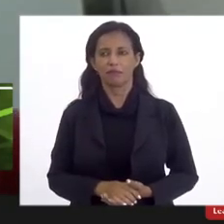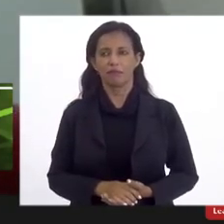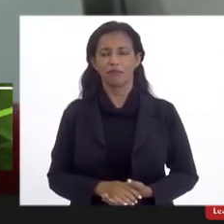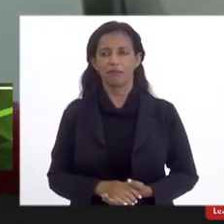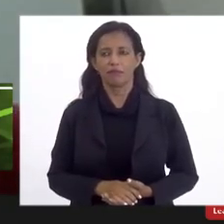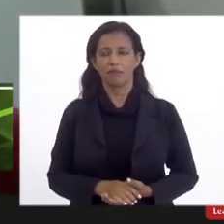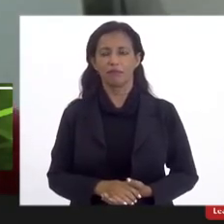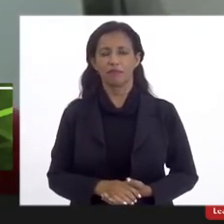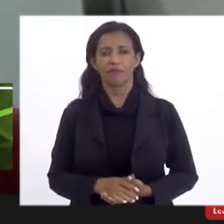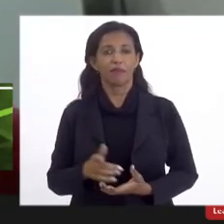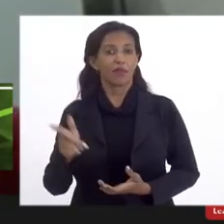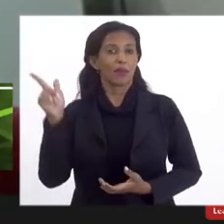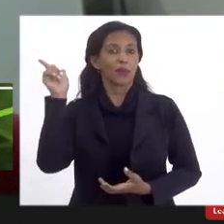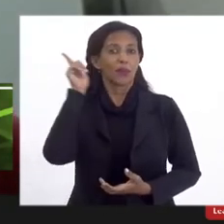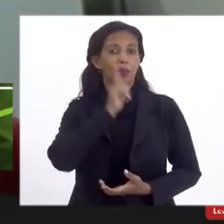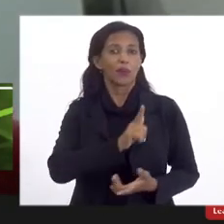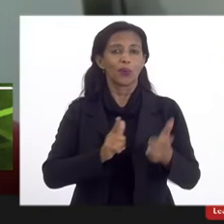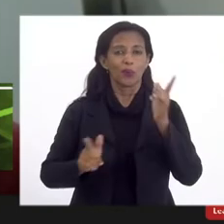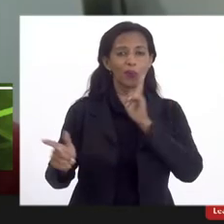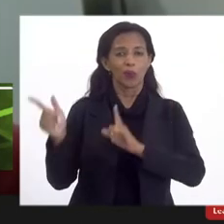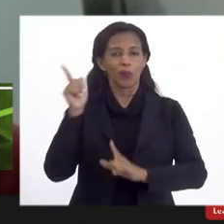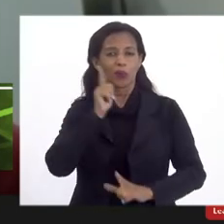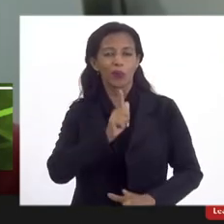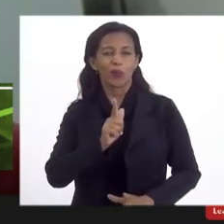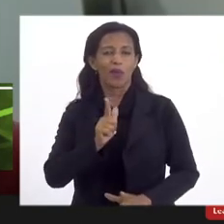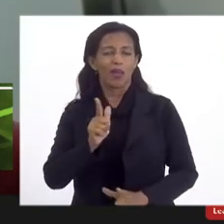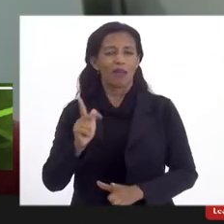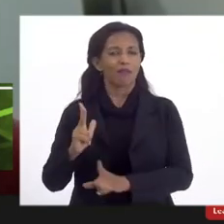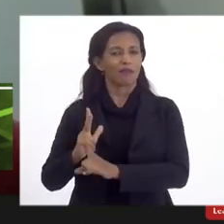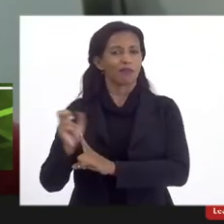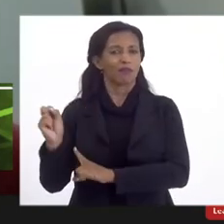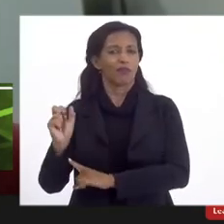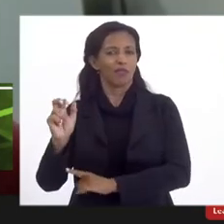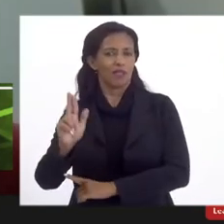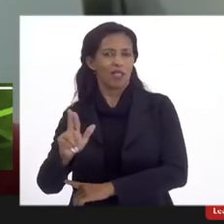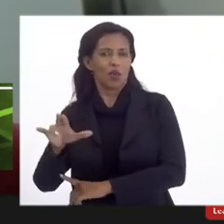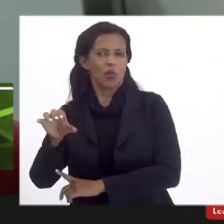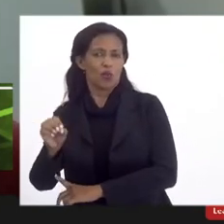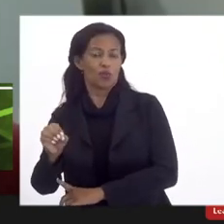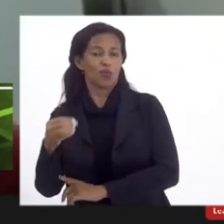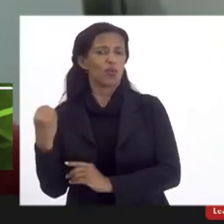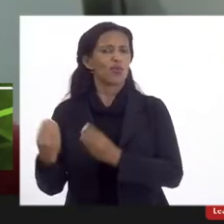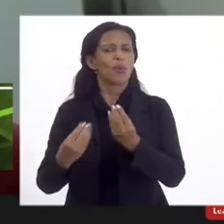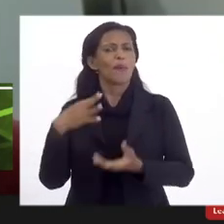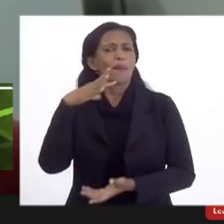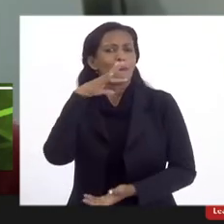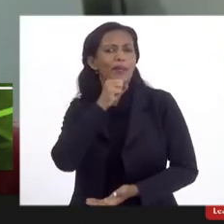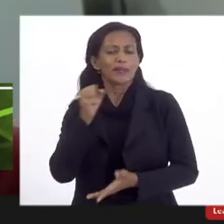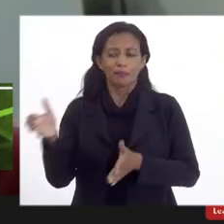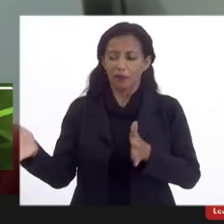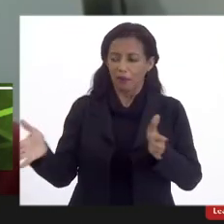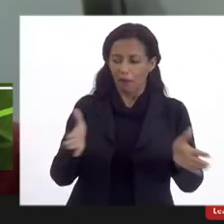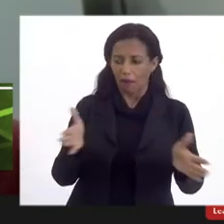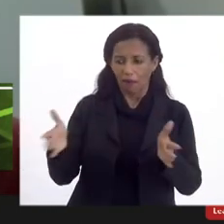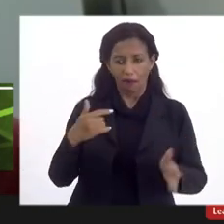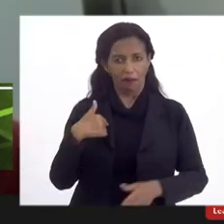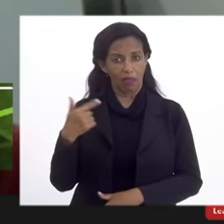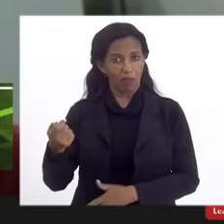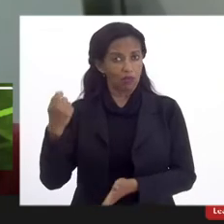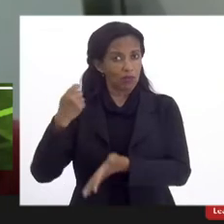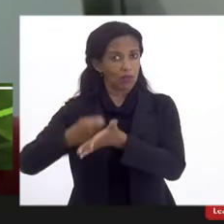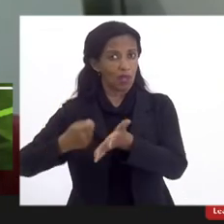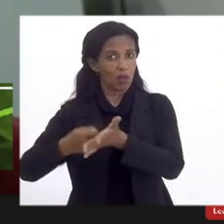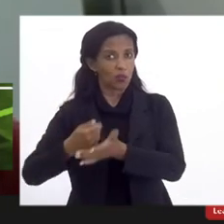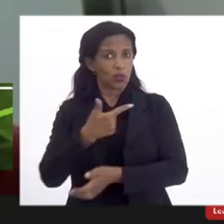para conquistar a consolidação da UESO. E o que nós percebemos nesse período, gente? Eu estou na luta